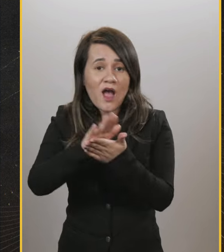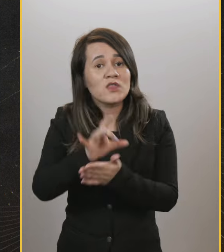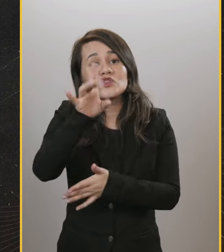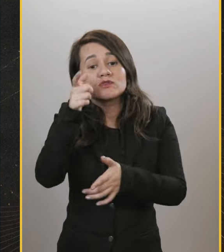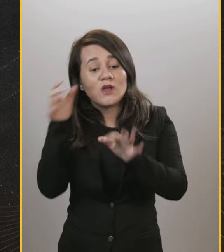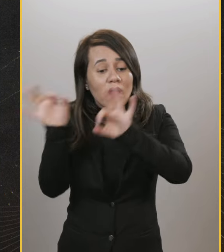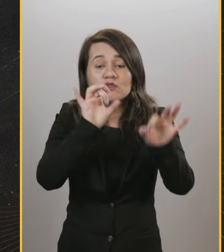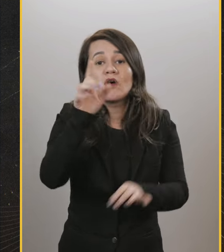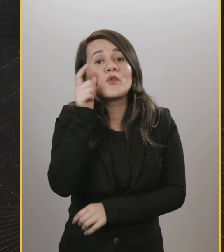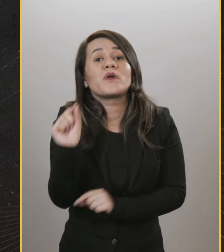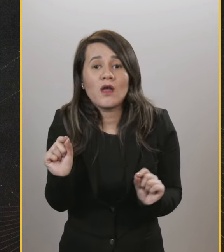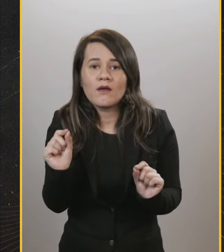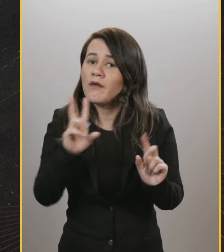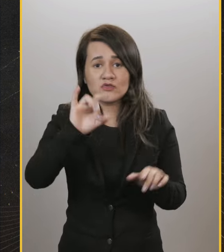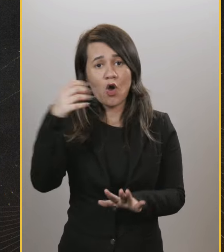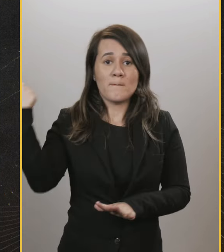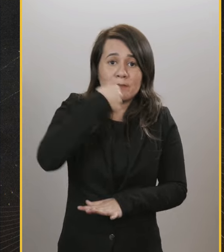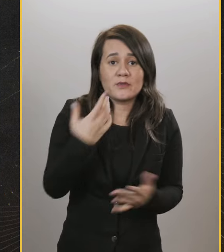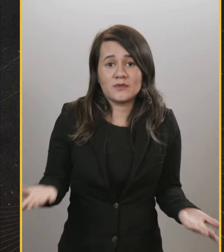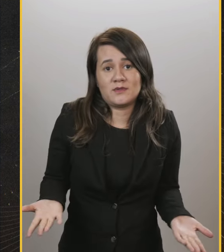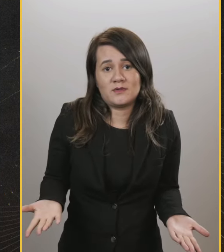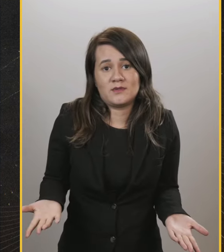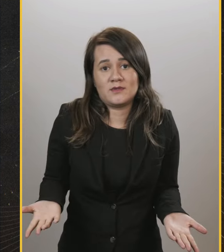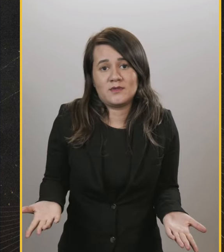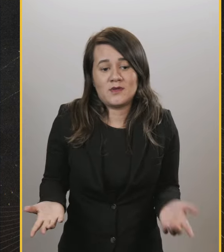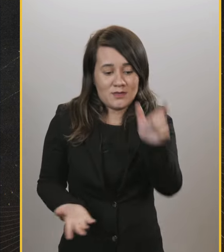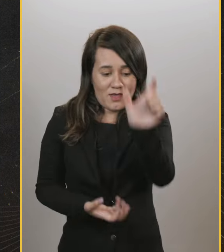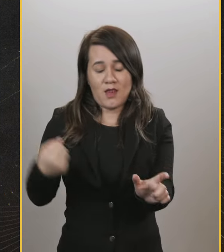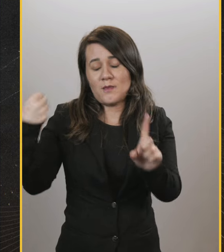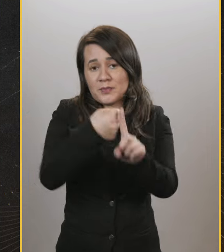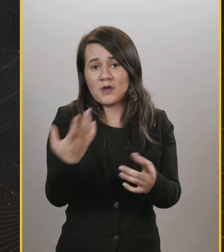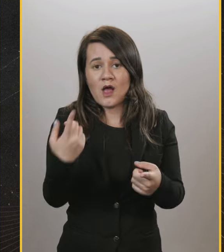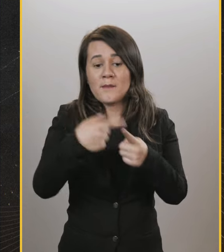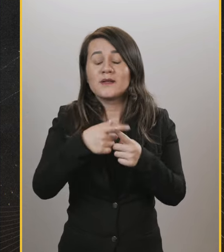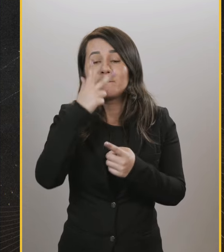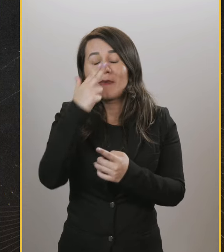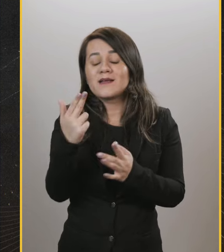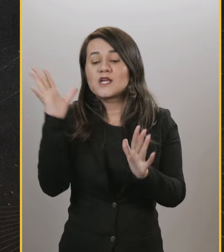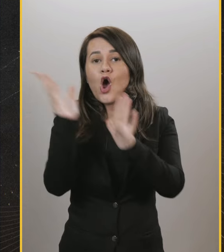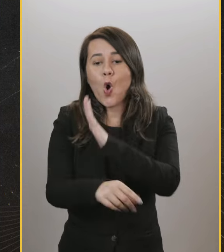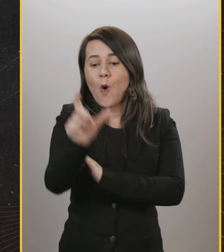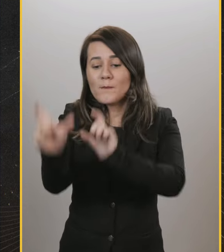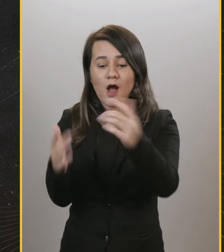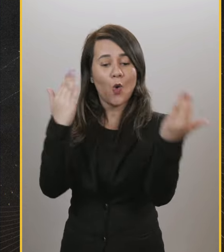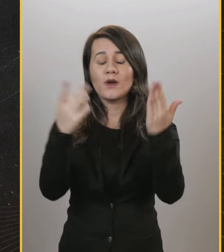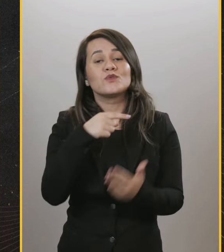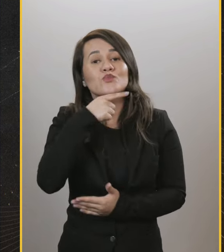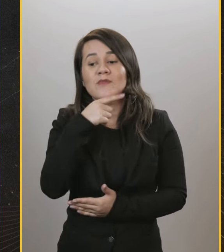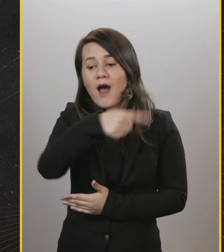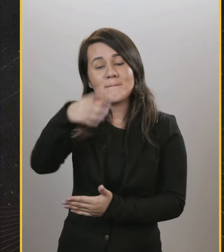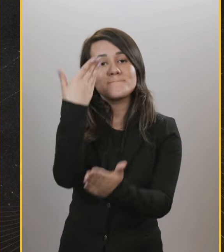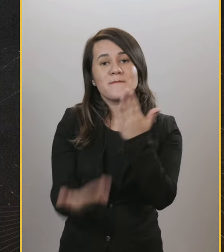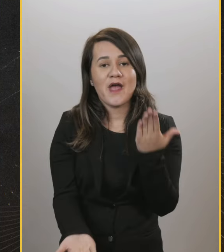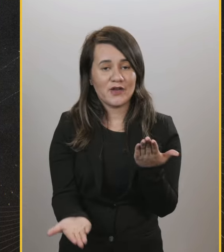não viu o debate, só viu o soco. Aí, assim, por que eu fico puta? Porque estão roubando do eleitor o direito de comparar